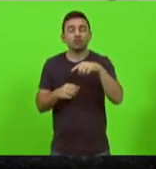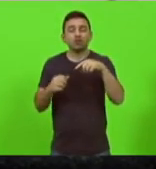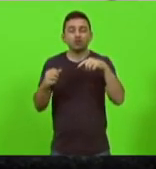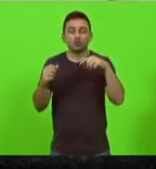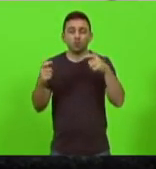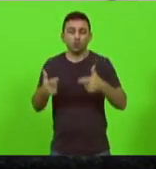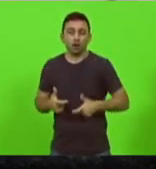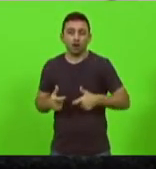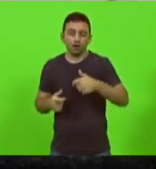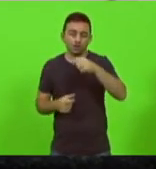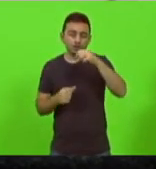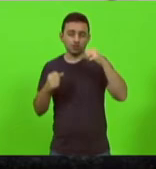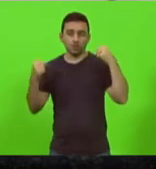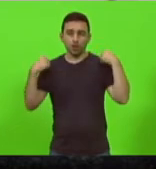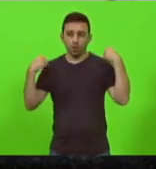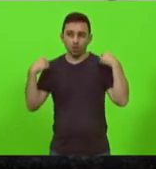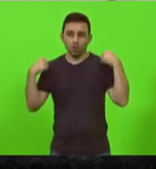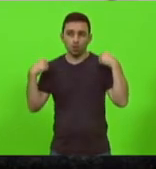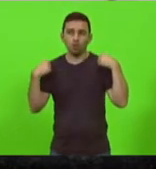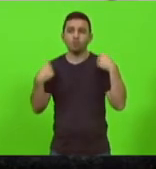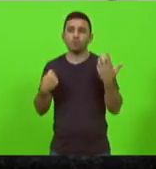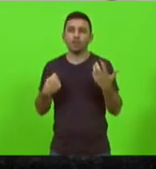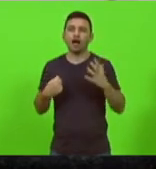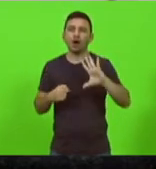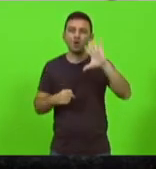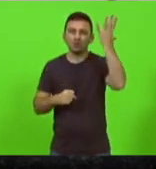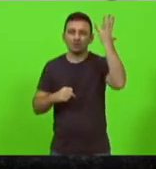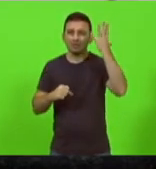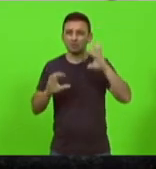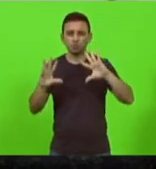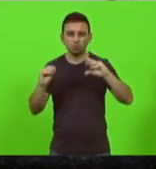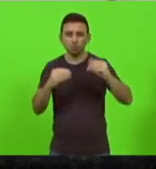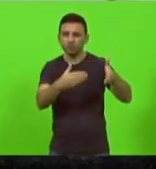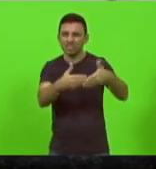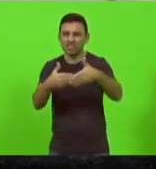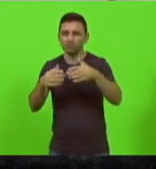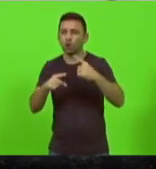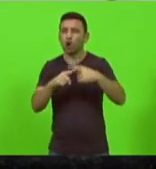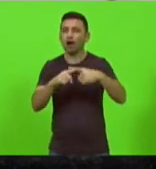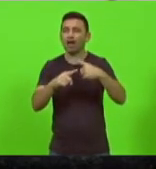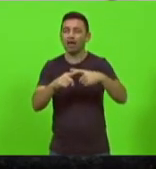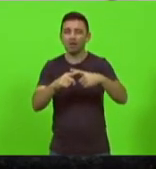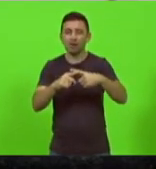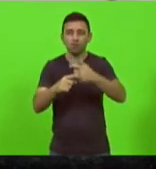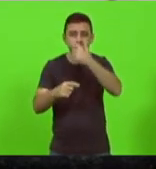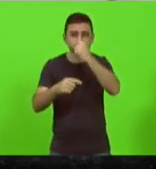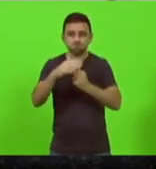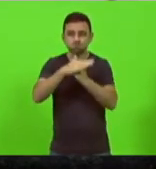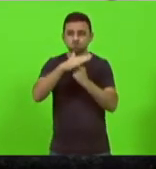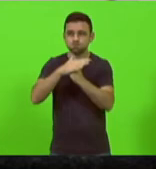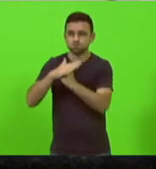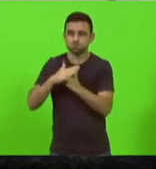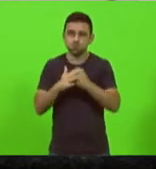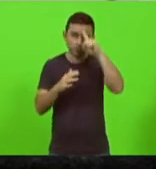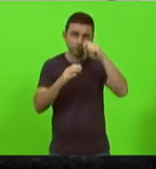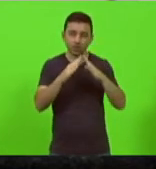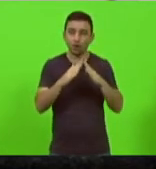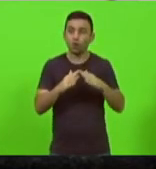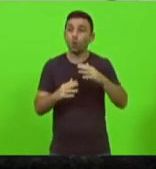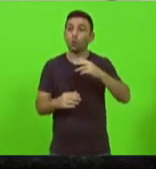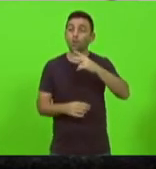pandemia naqueles dias dos hospitais todos lotados o pai da menina me ligou